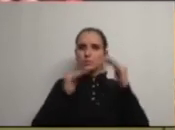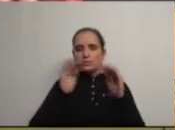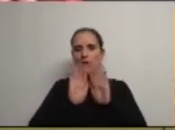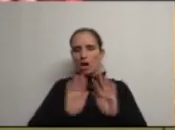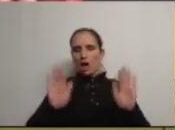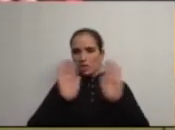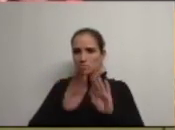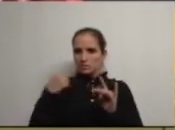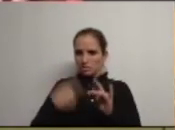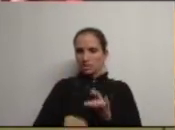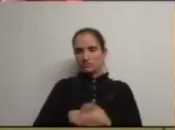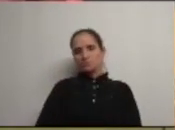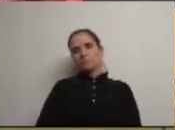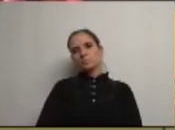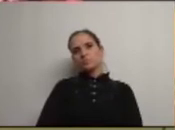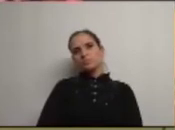estabilidade